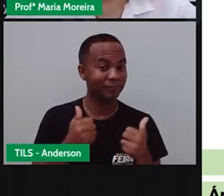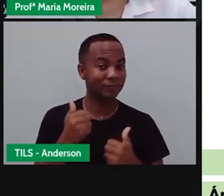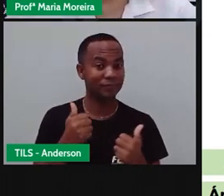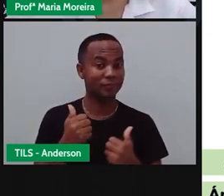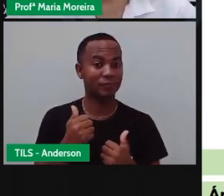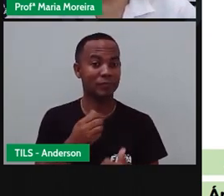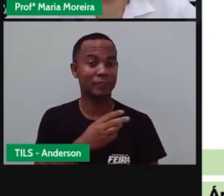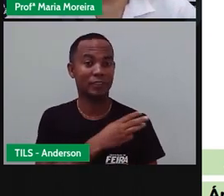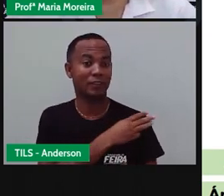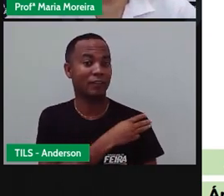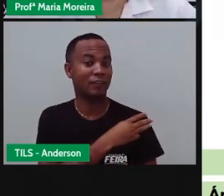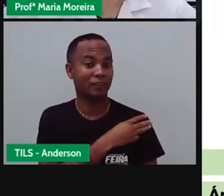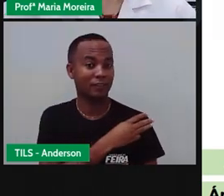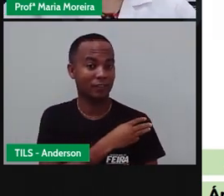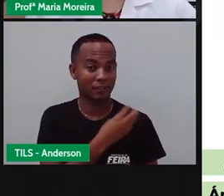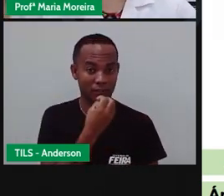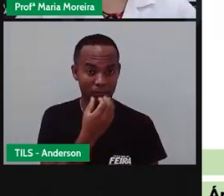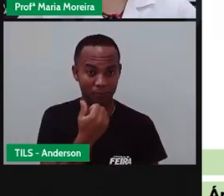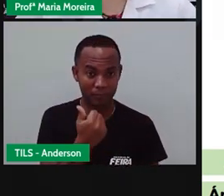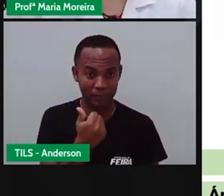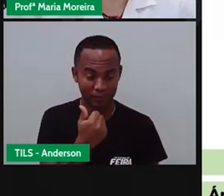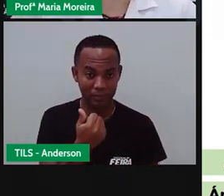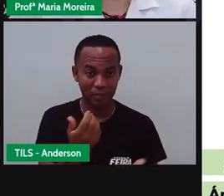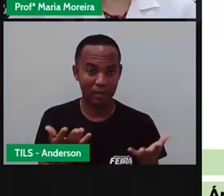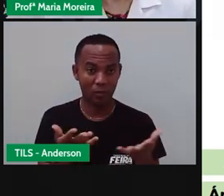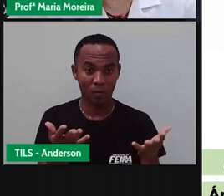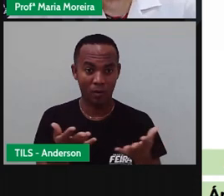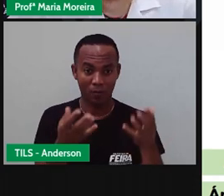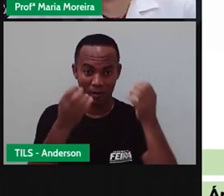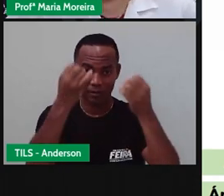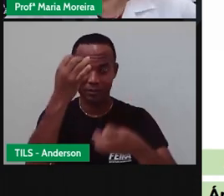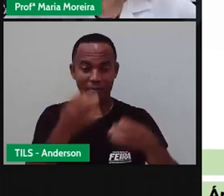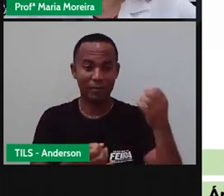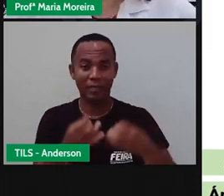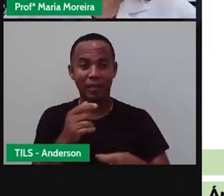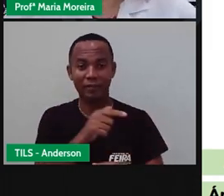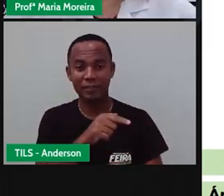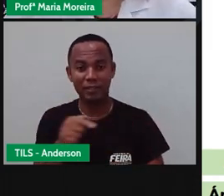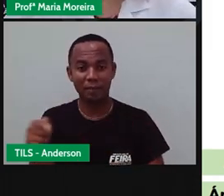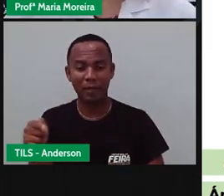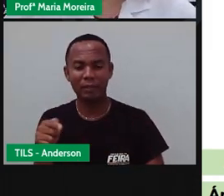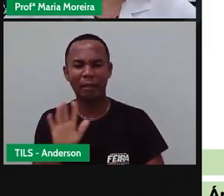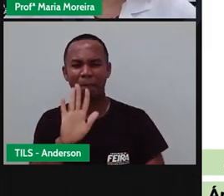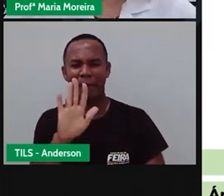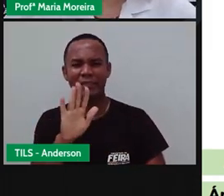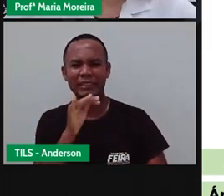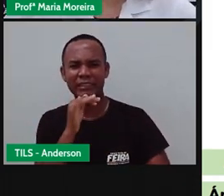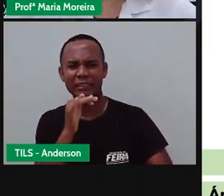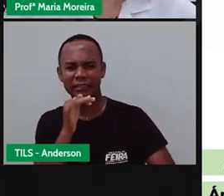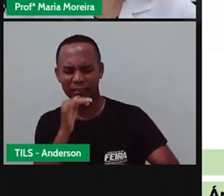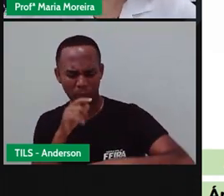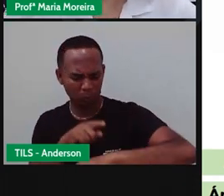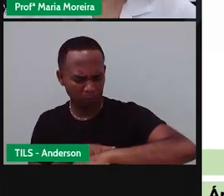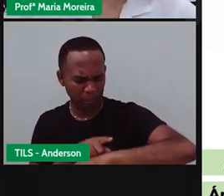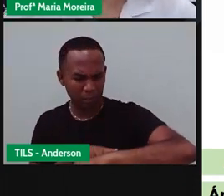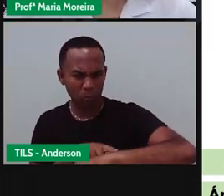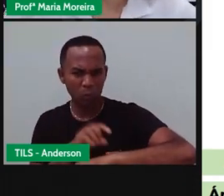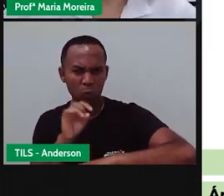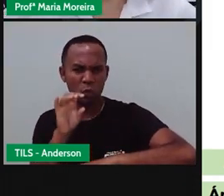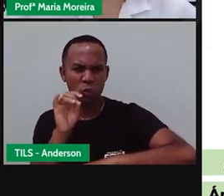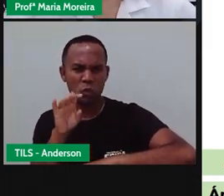será que vamos falar durante essa semana? Será que tempo é só relógio? E aí,